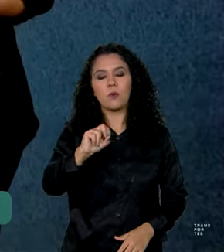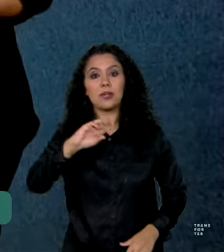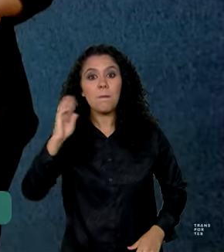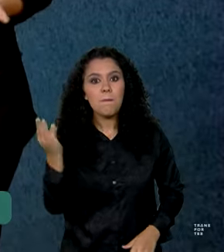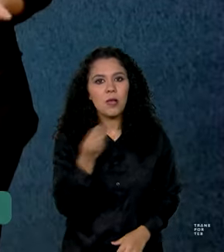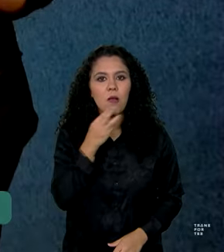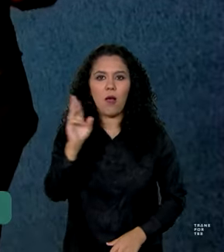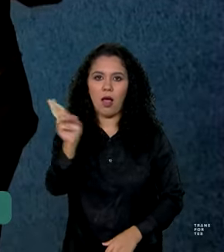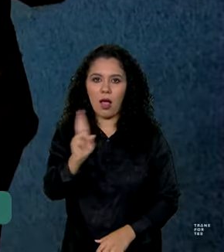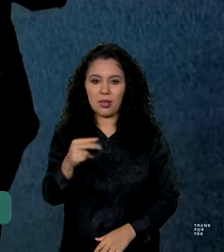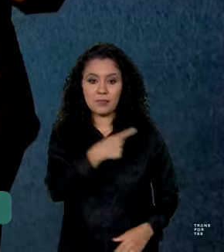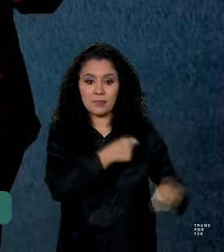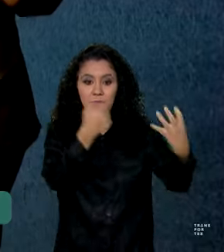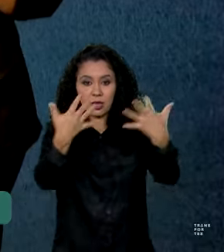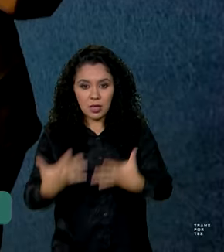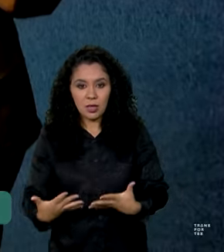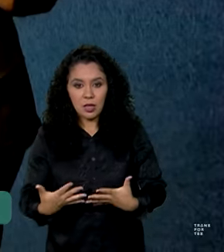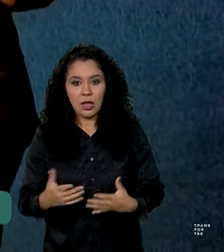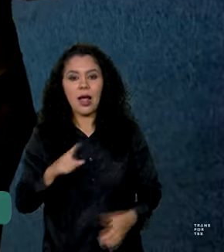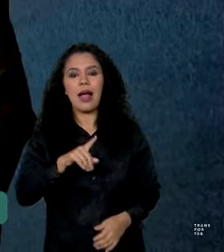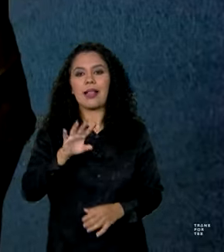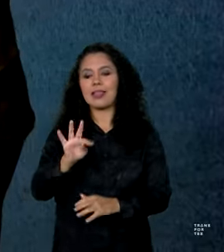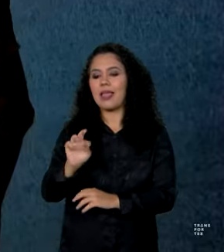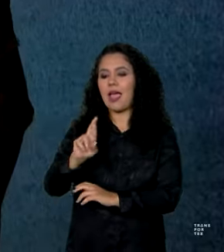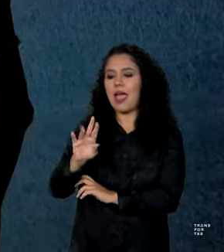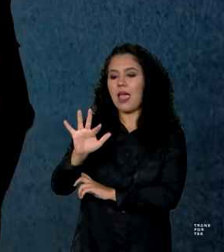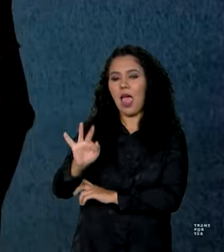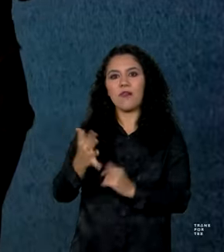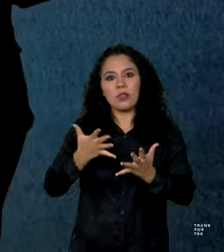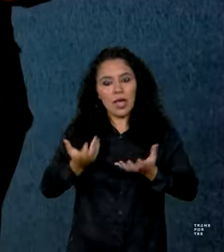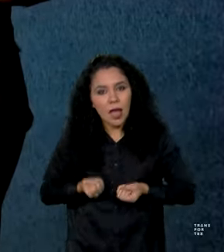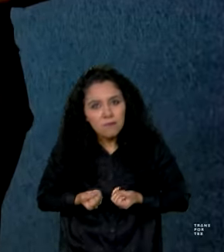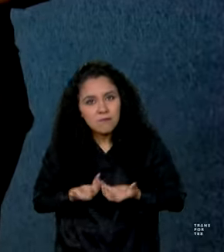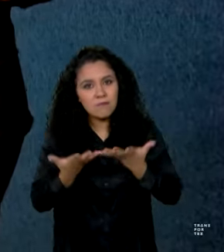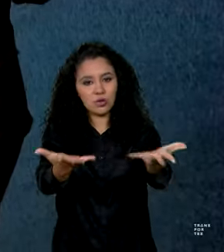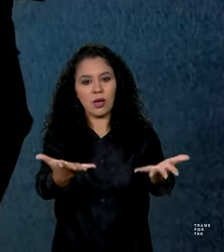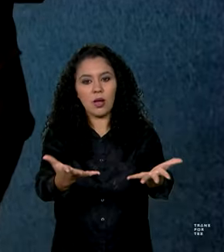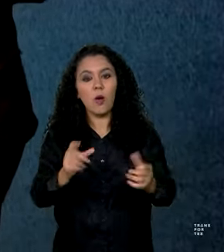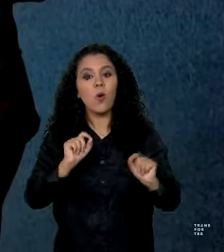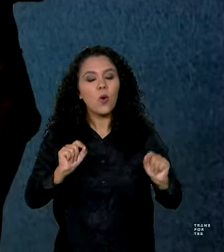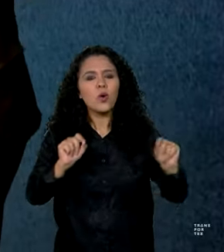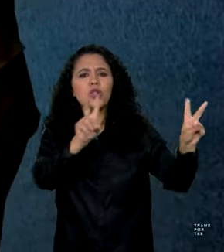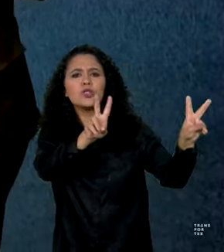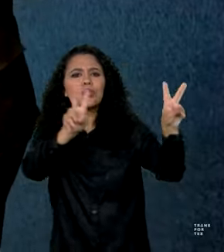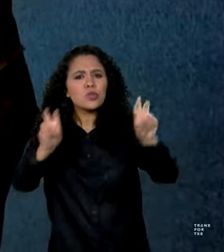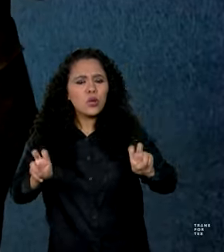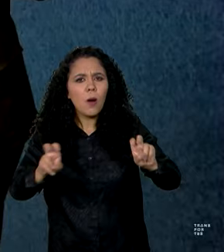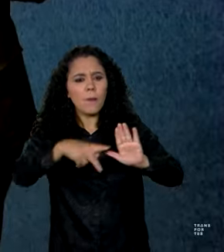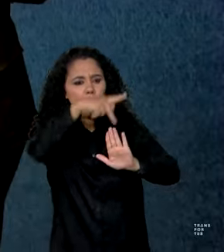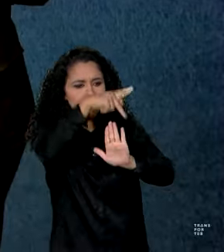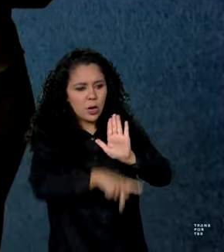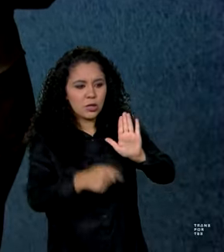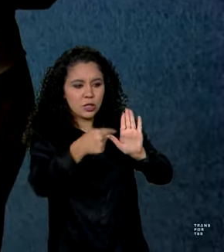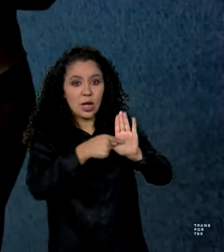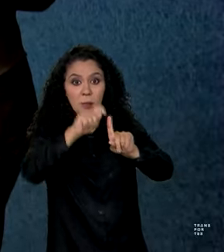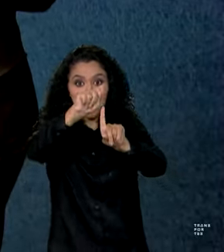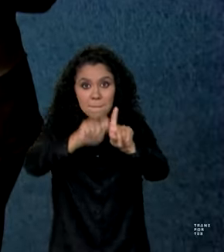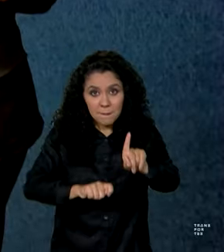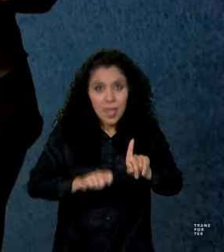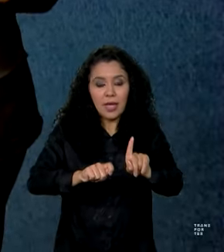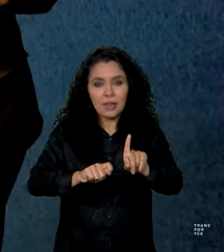A mensagem que a PRF quer passar aqui, que coaduna com o conceito do projeto do Maio Amarelo,